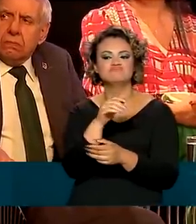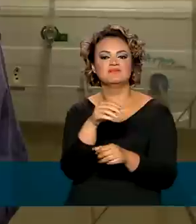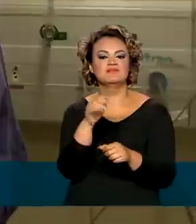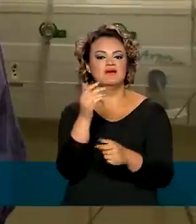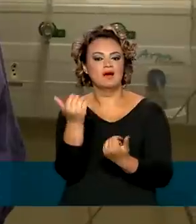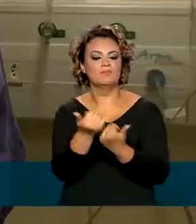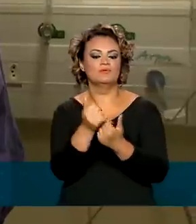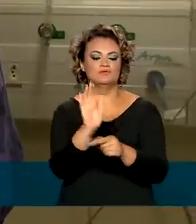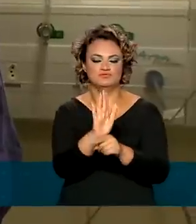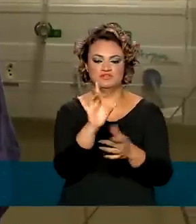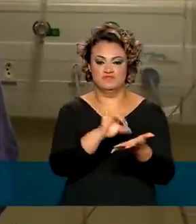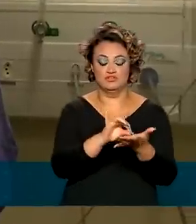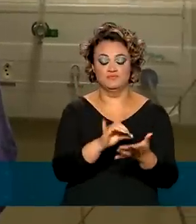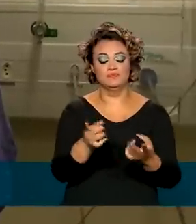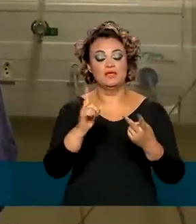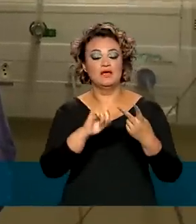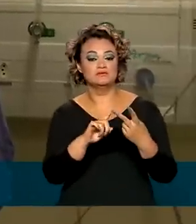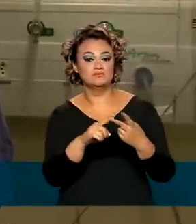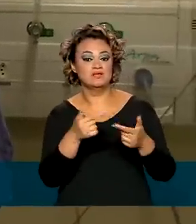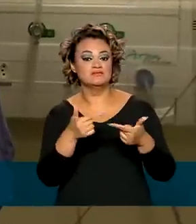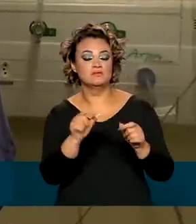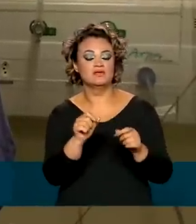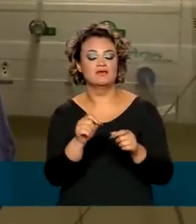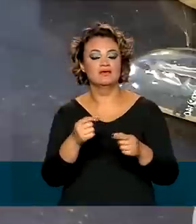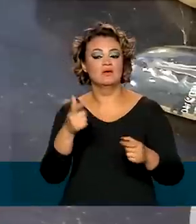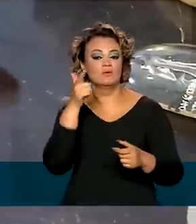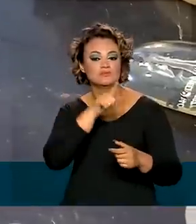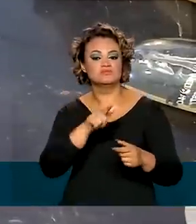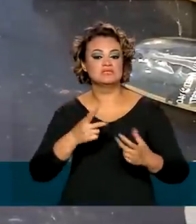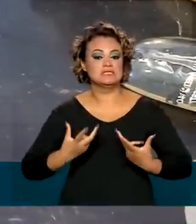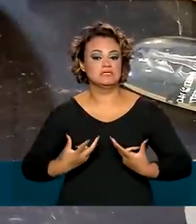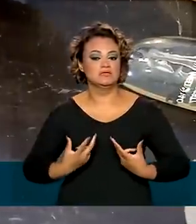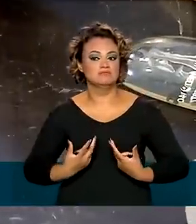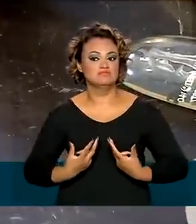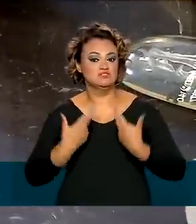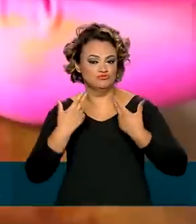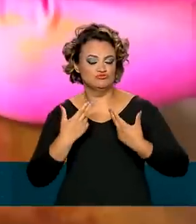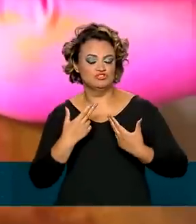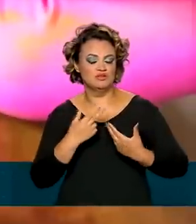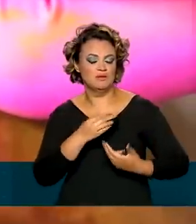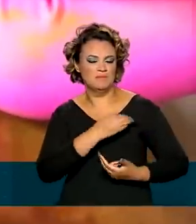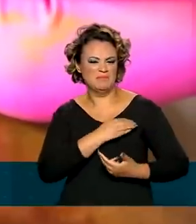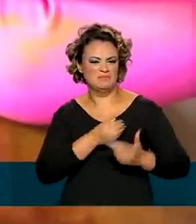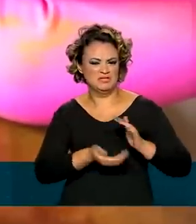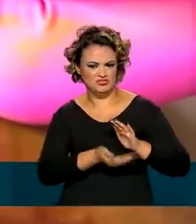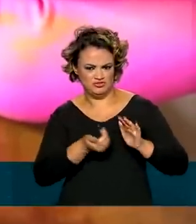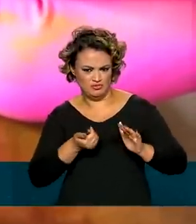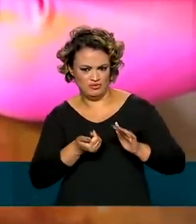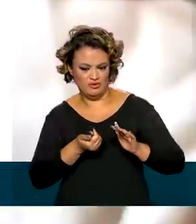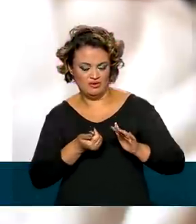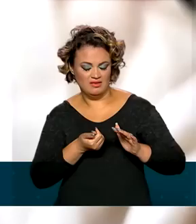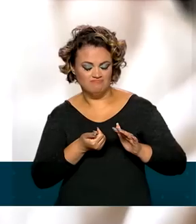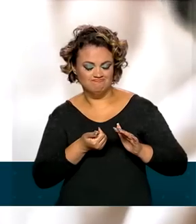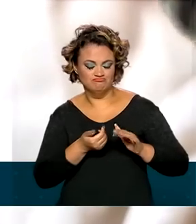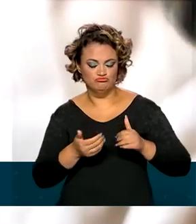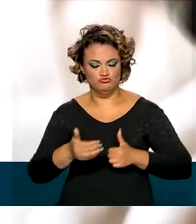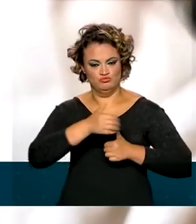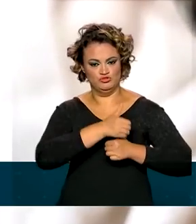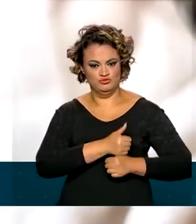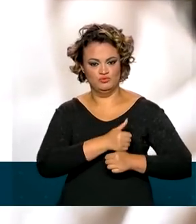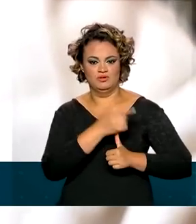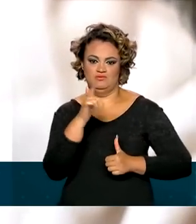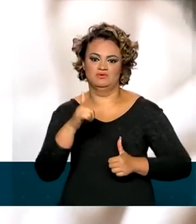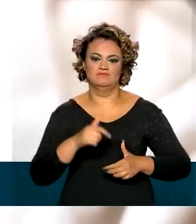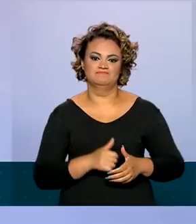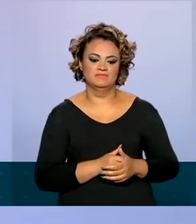e apoio. A segunda ação é a ampliação do acesso à cirurgia de reconstrução de mama em mulheres que foram submetidas à